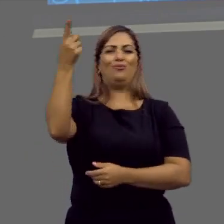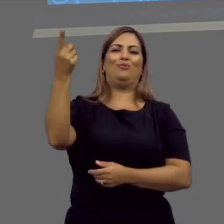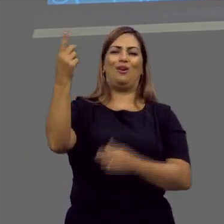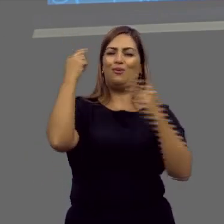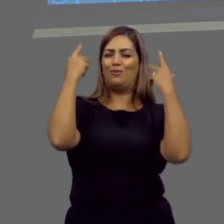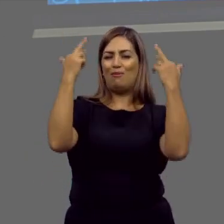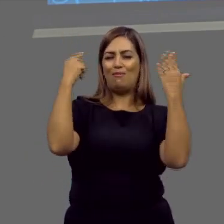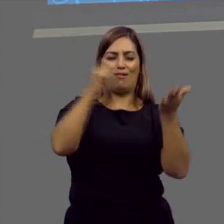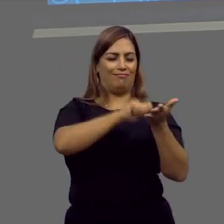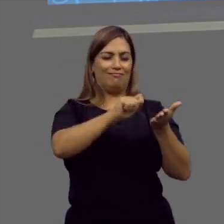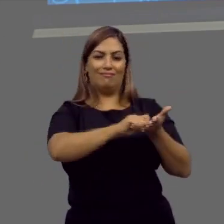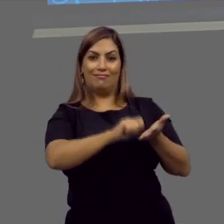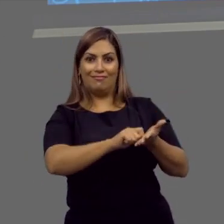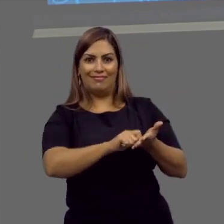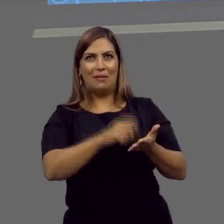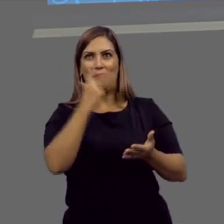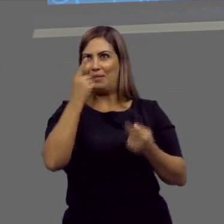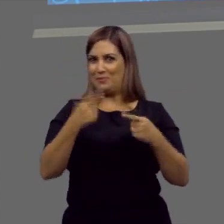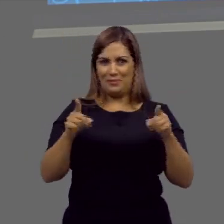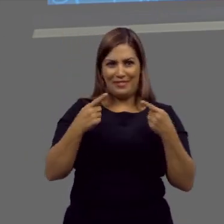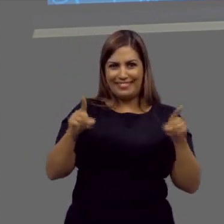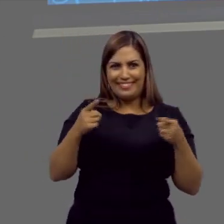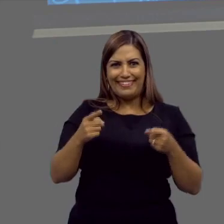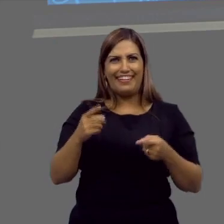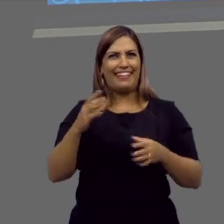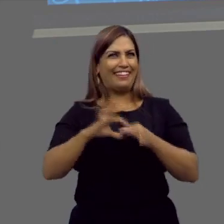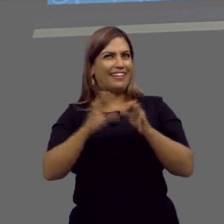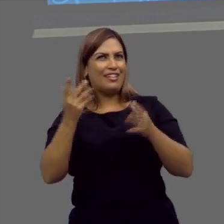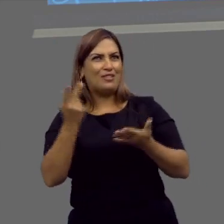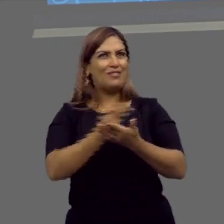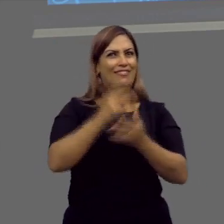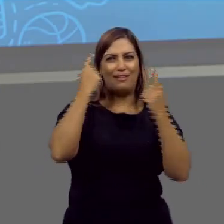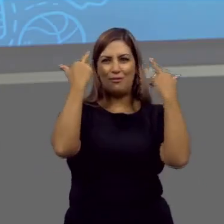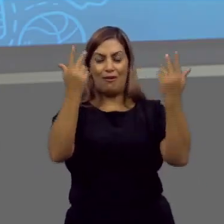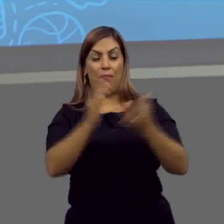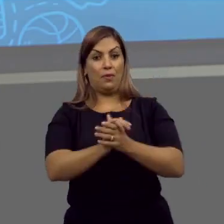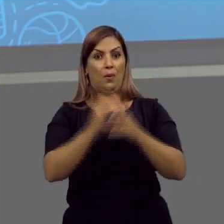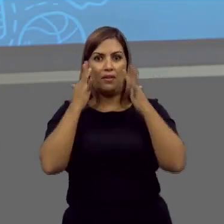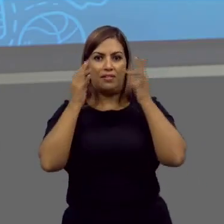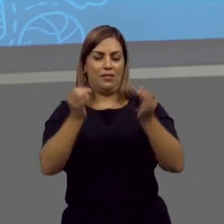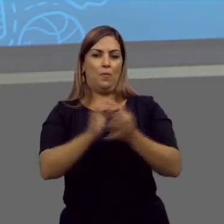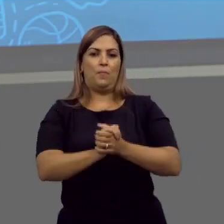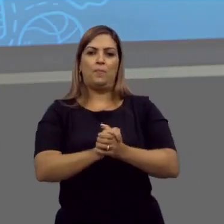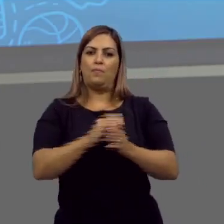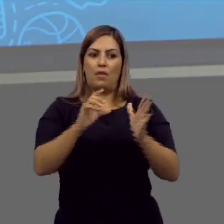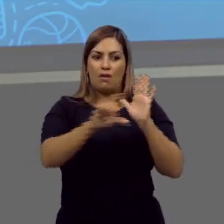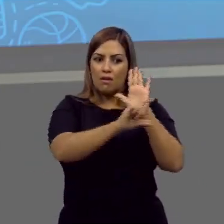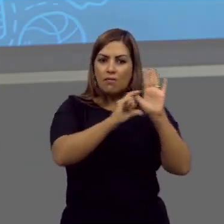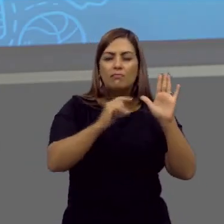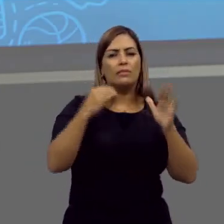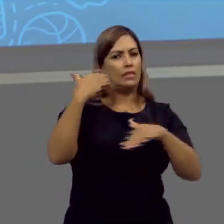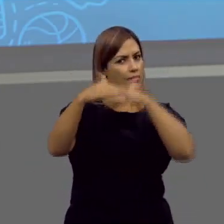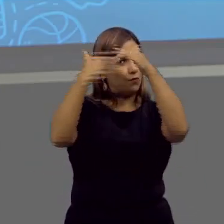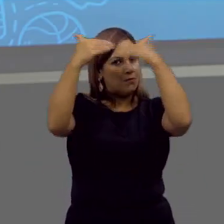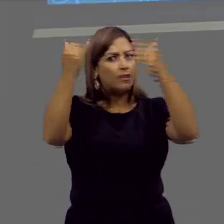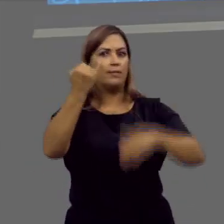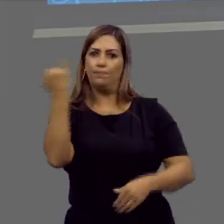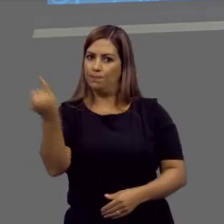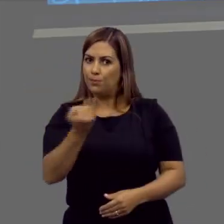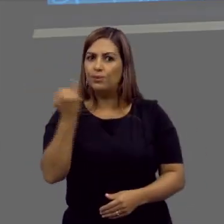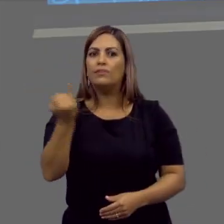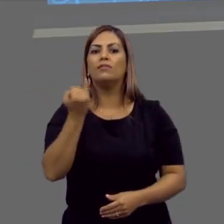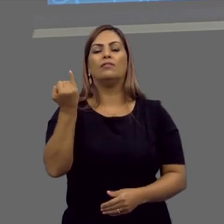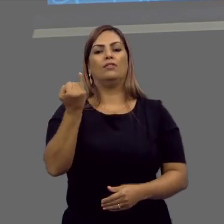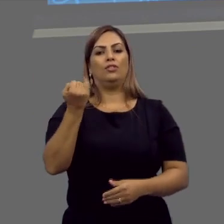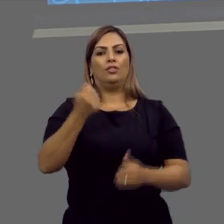naturalmente, na sua introdução. Quase virou uma música, Presta atenção. E no desenvolvimento? Importantíssimo.